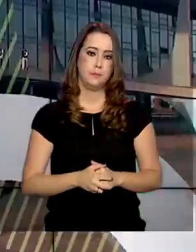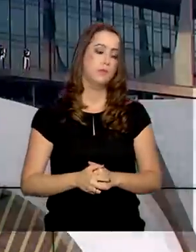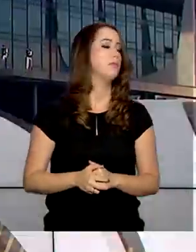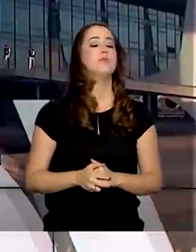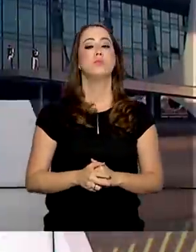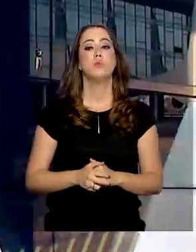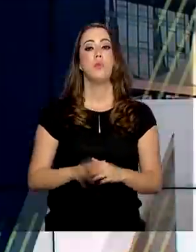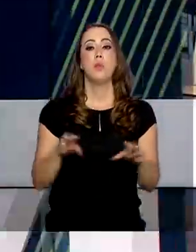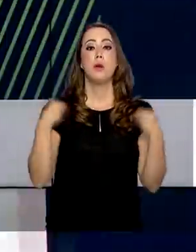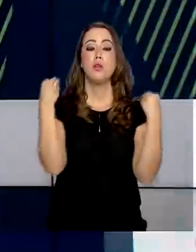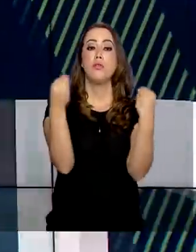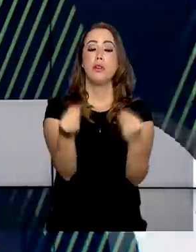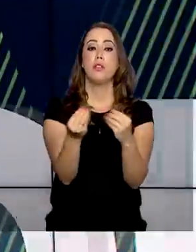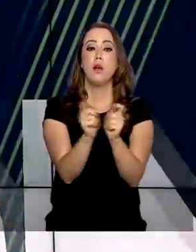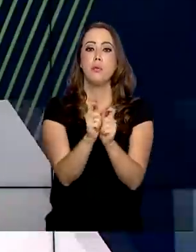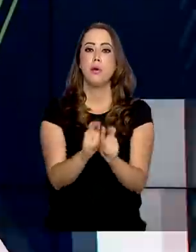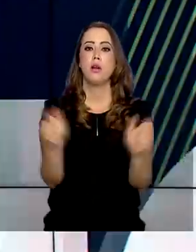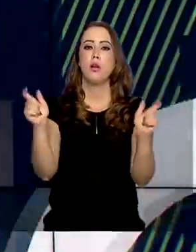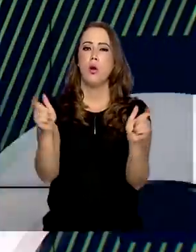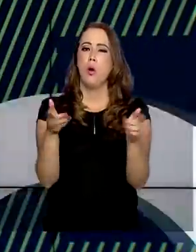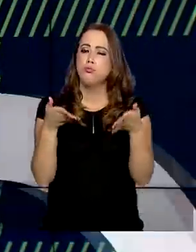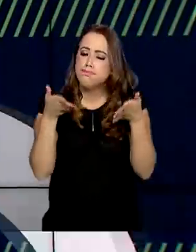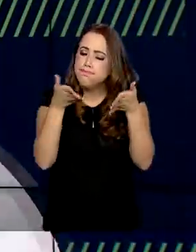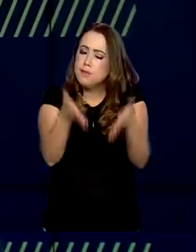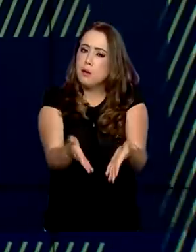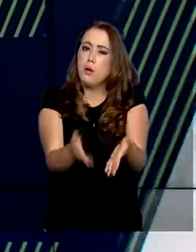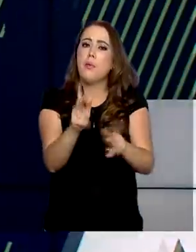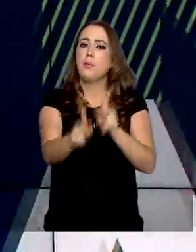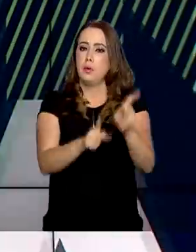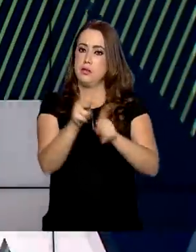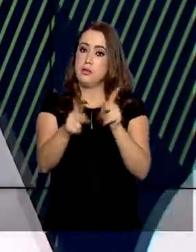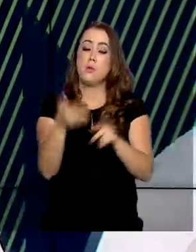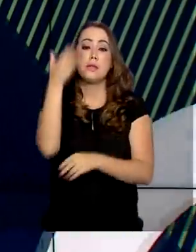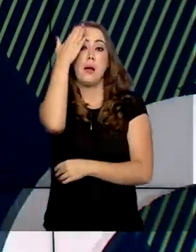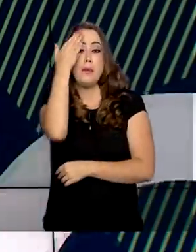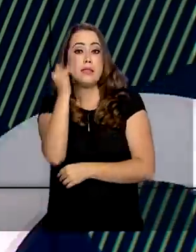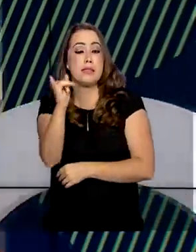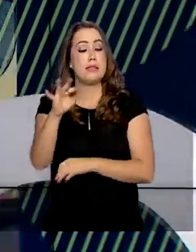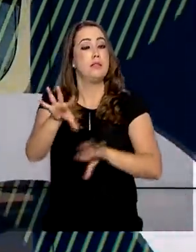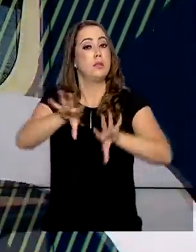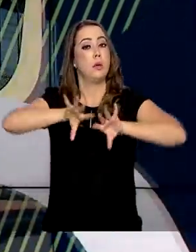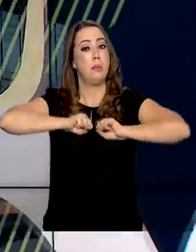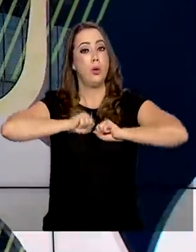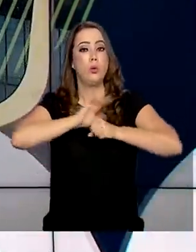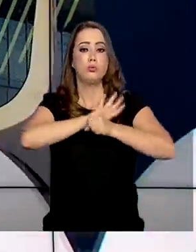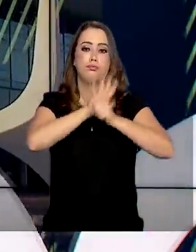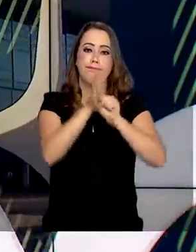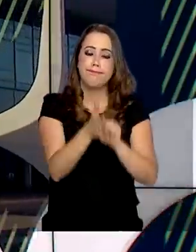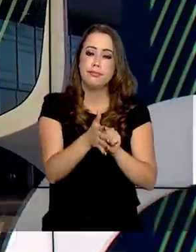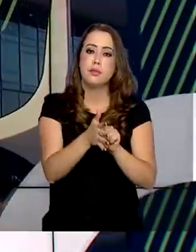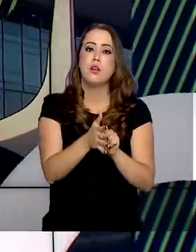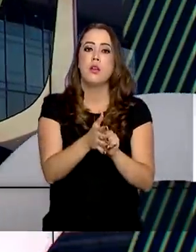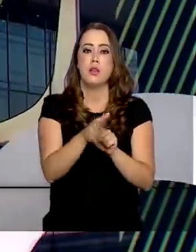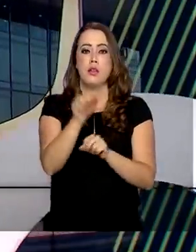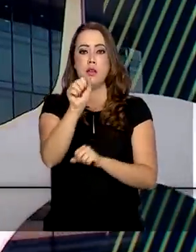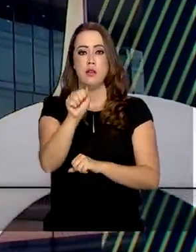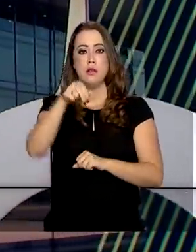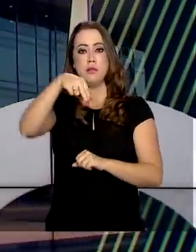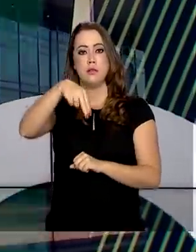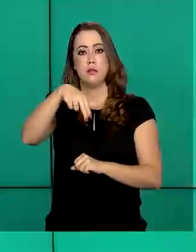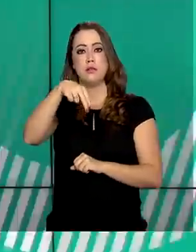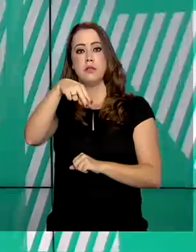Para garantir maior acesso da população ao diagnóstico da Covid-19, a Agência Nacional de Vigilância